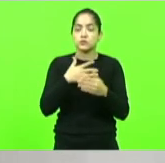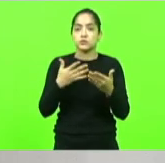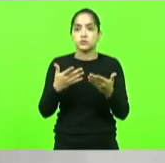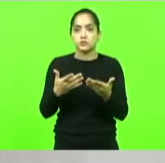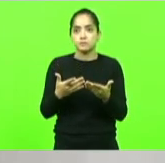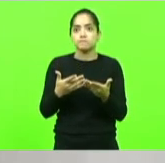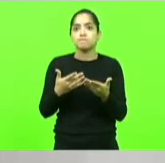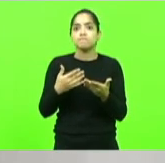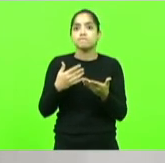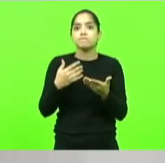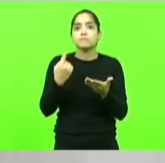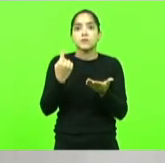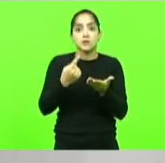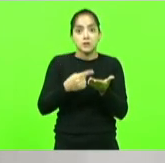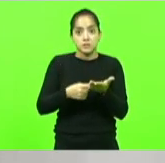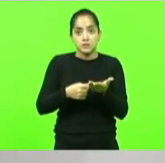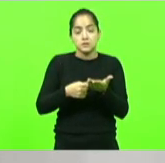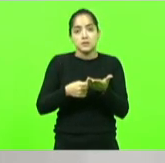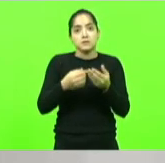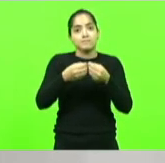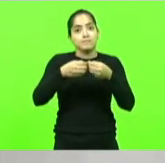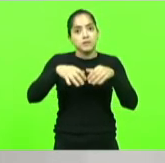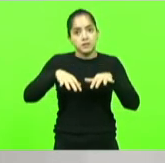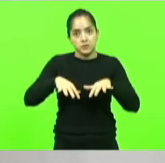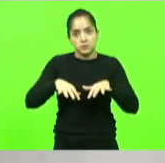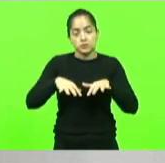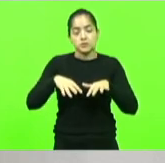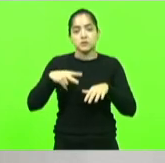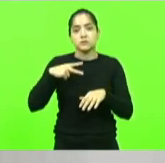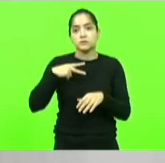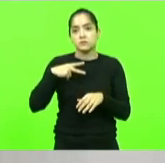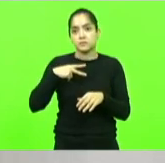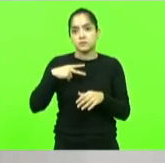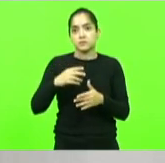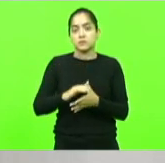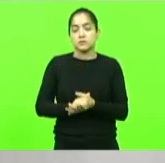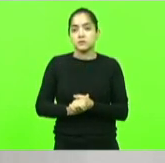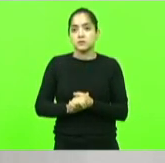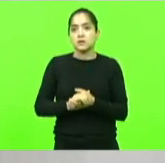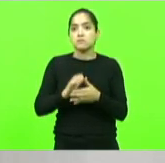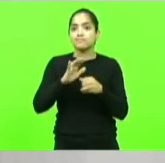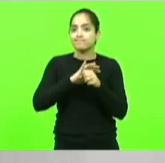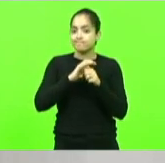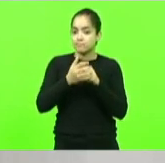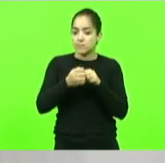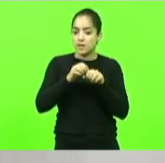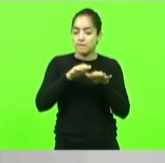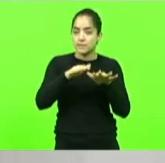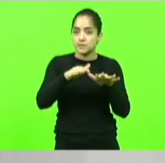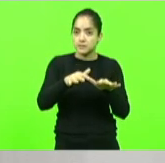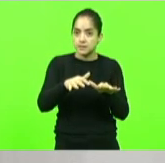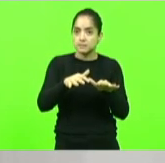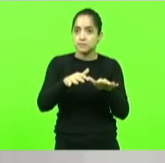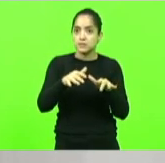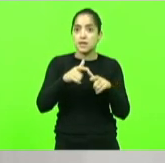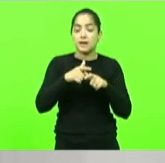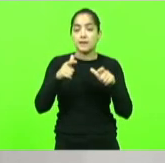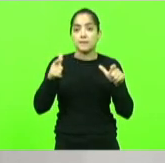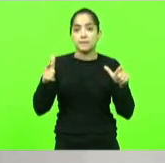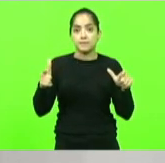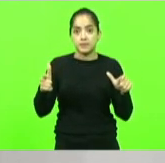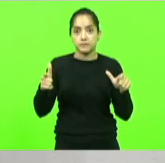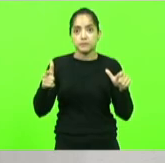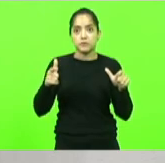comprometimentos e danos pessoais a pandemia do covid-19 amplificou os